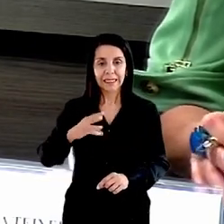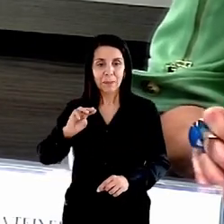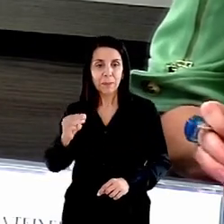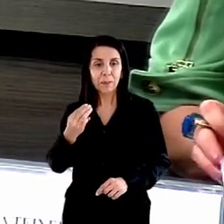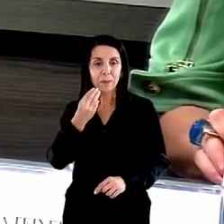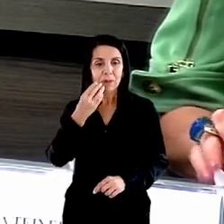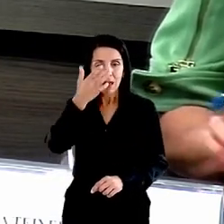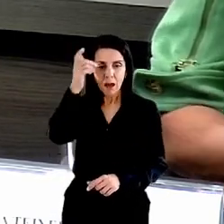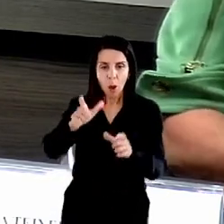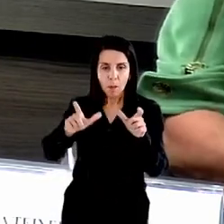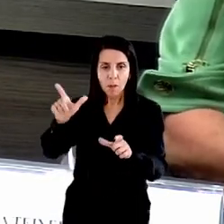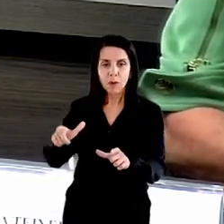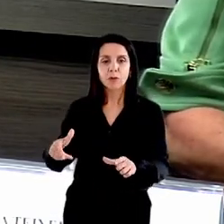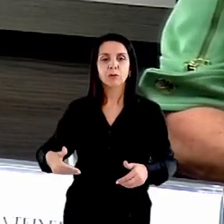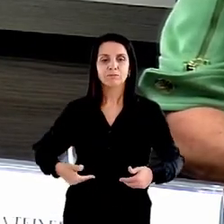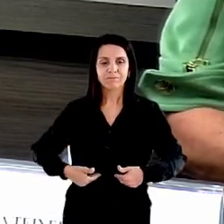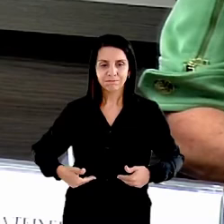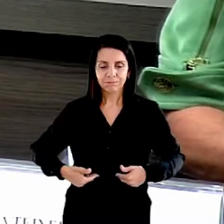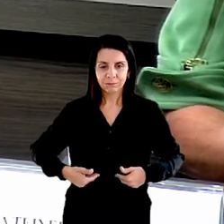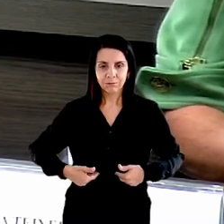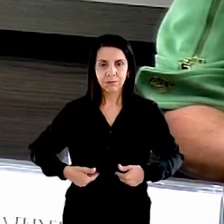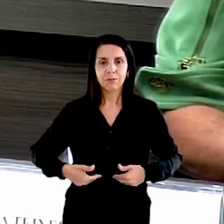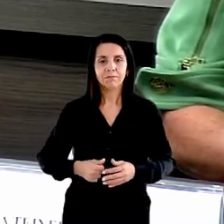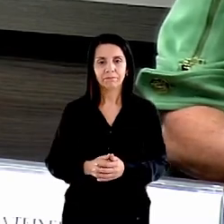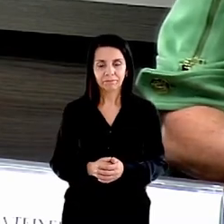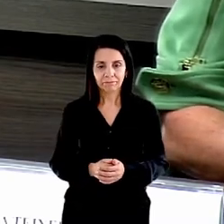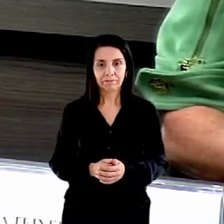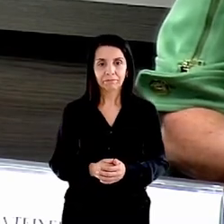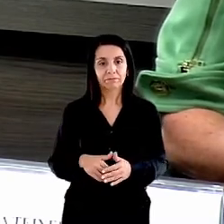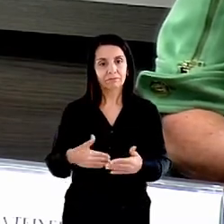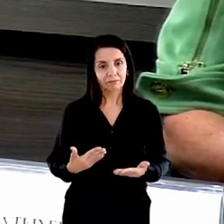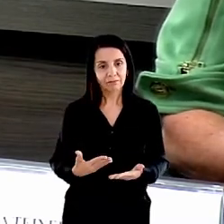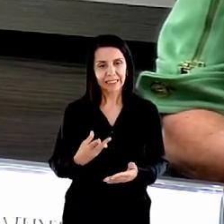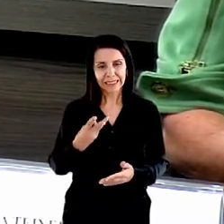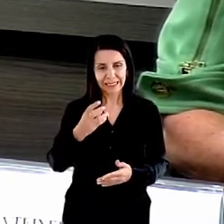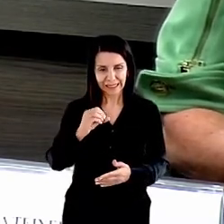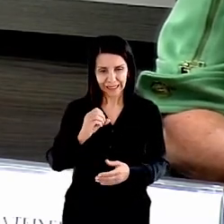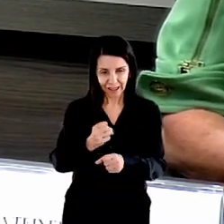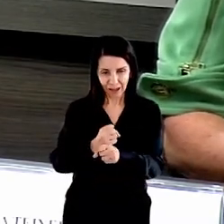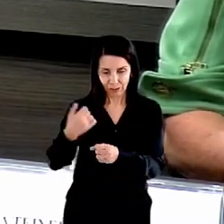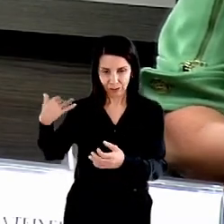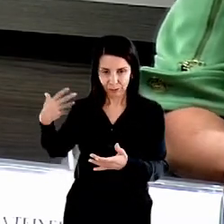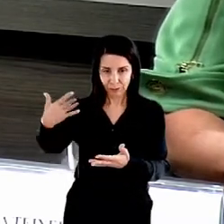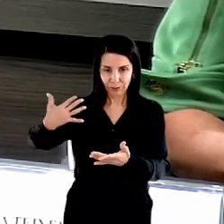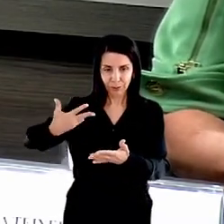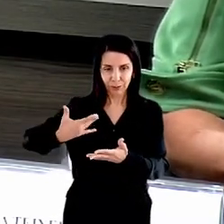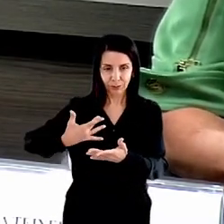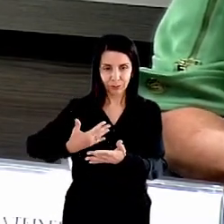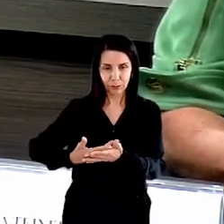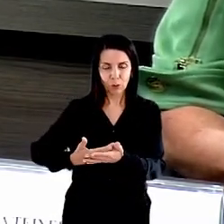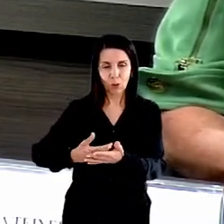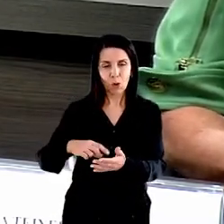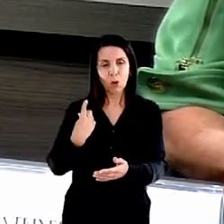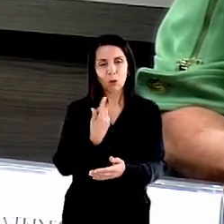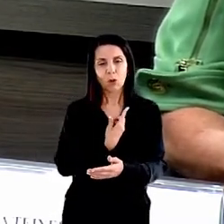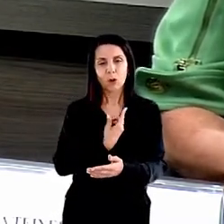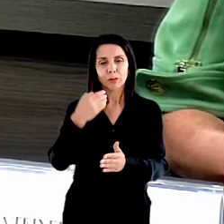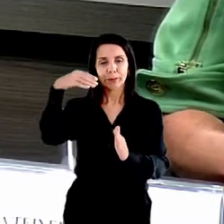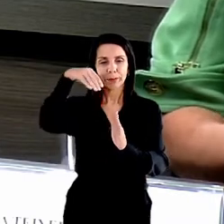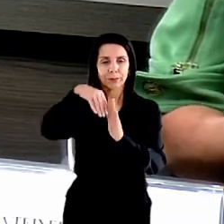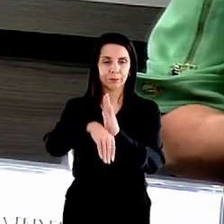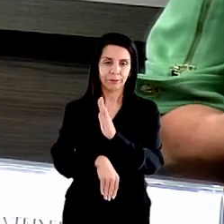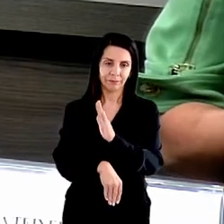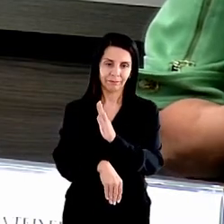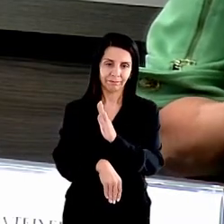pessoas passando fome. Ou seja, em quase 30 anos, a gente retrocedeu e o que